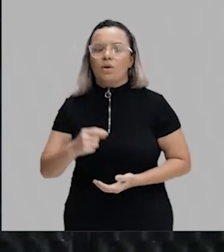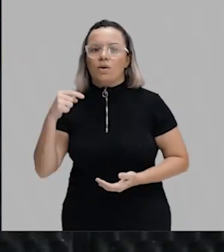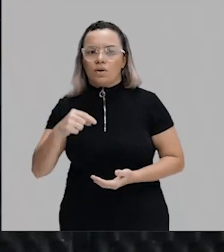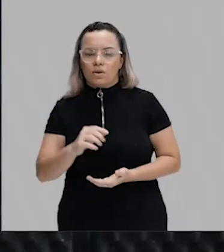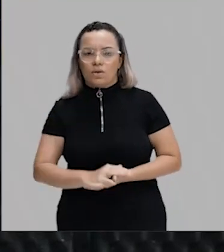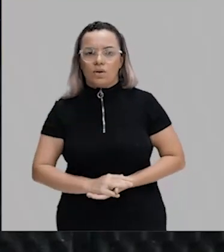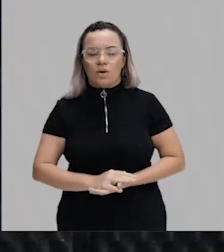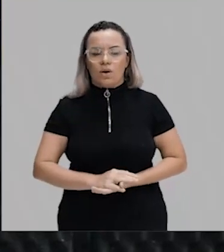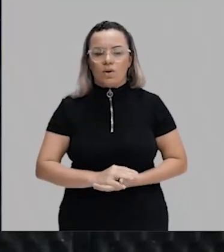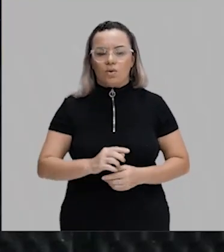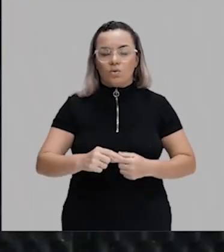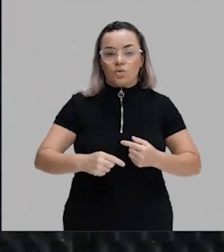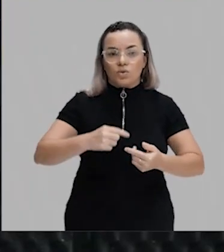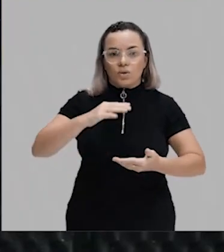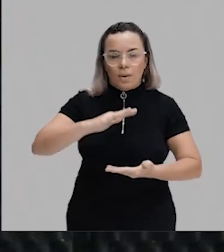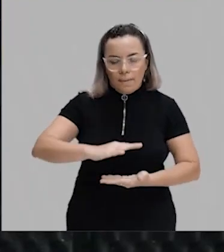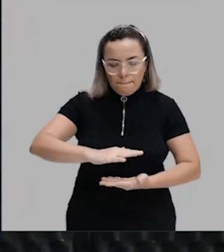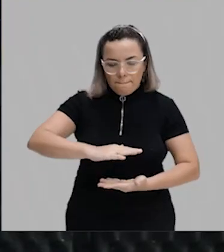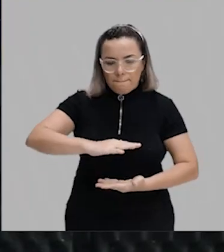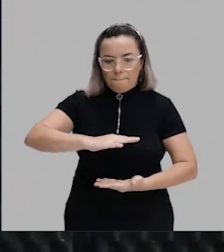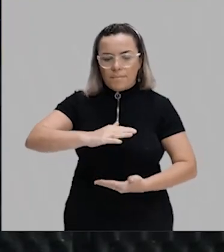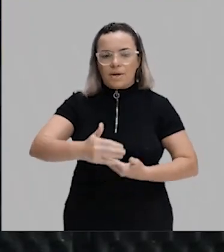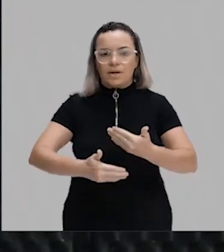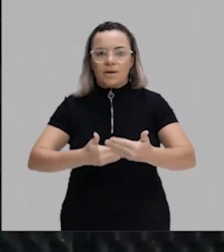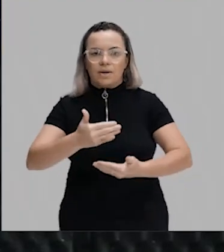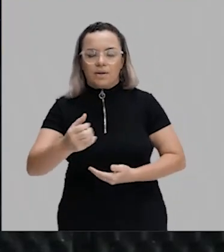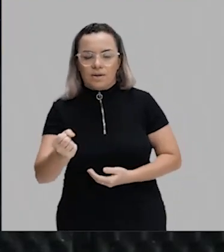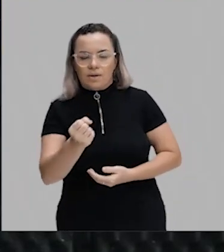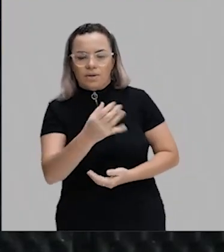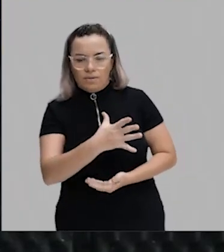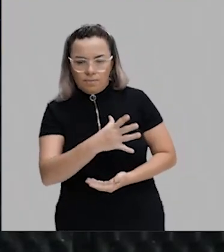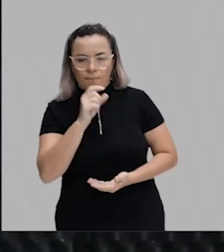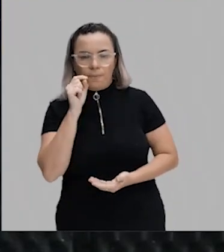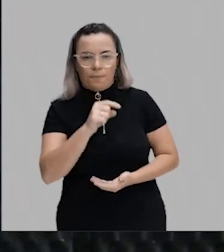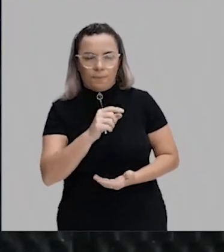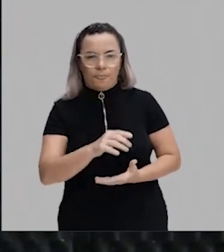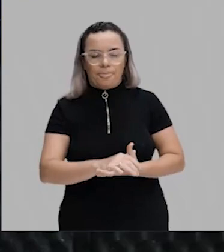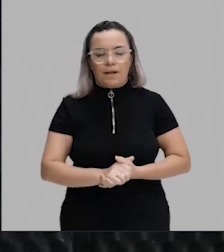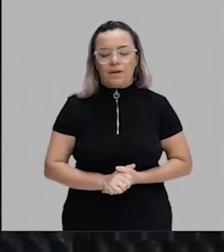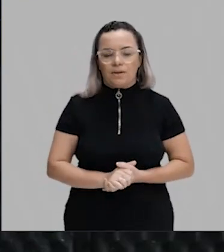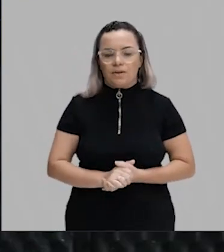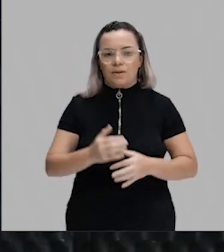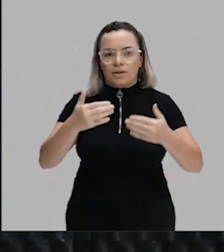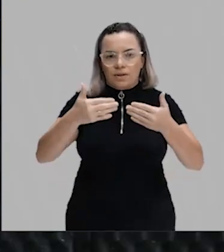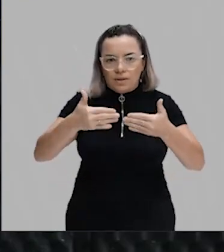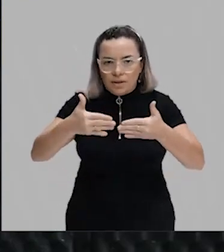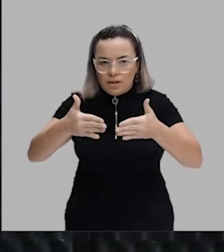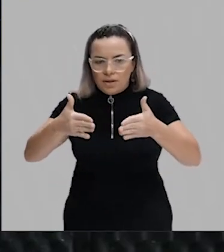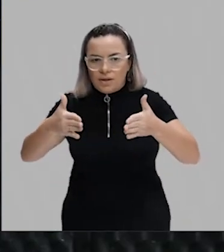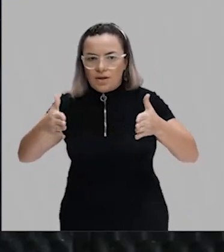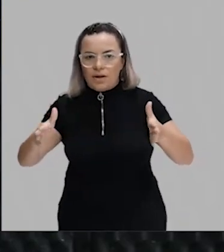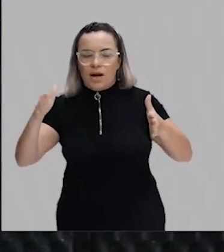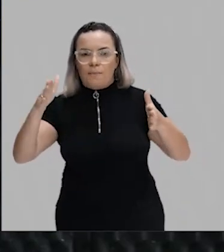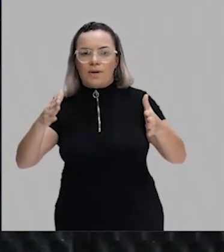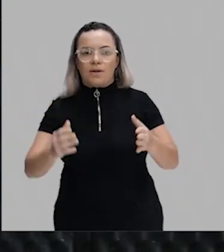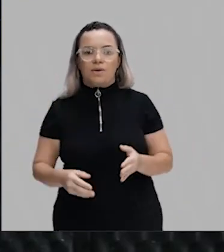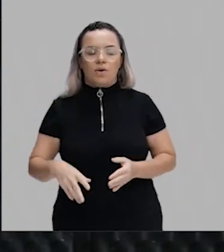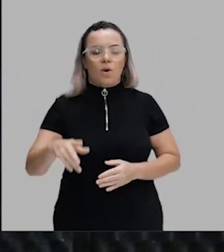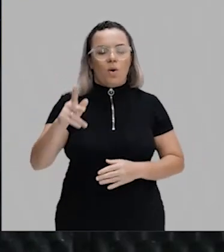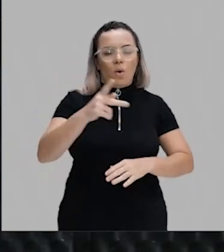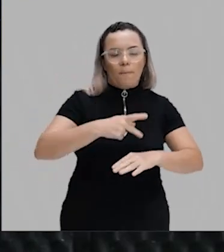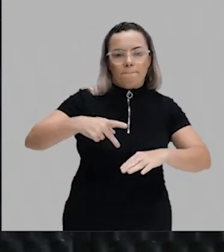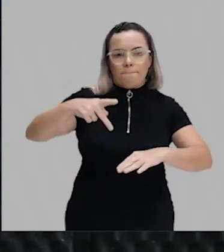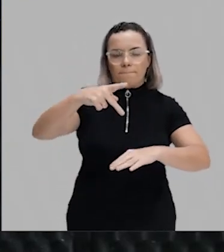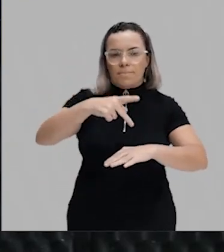ele vai privilegiar a indústria automobilística, abrindo o país para o capital estrangeiro. Não esqueça disso.